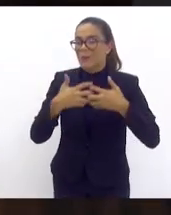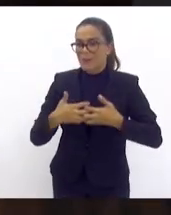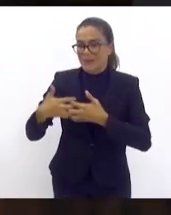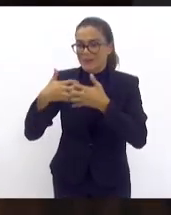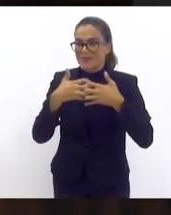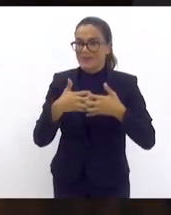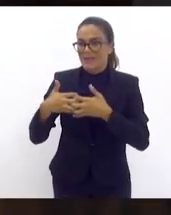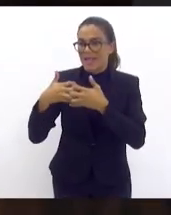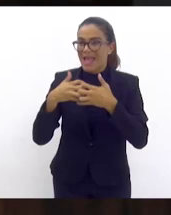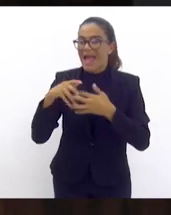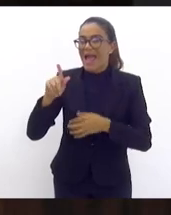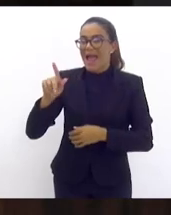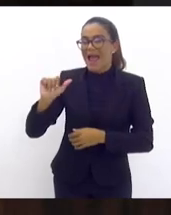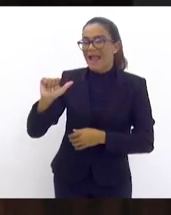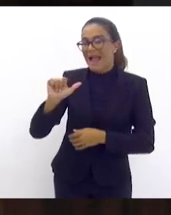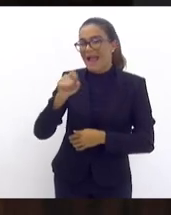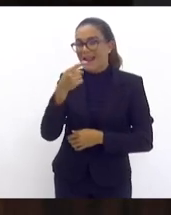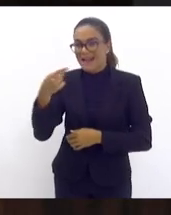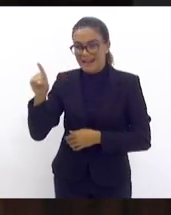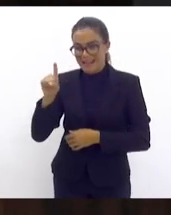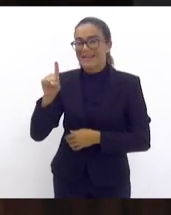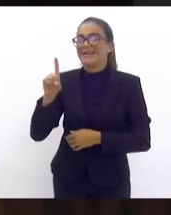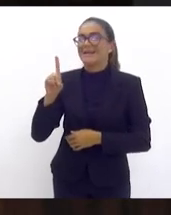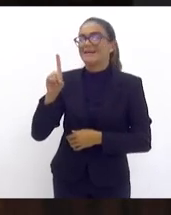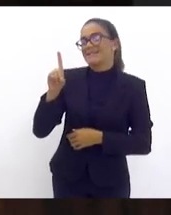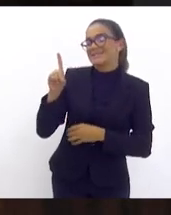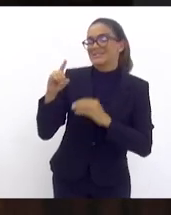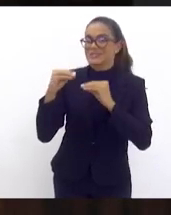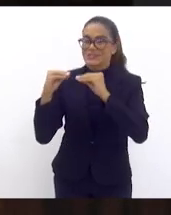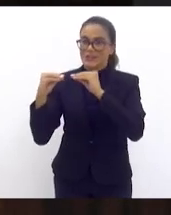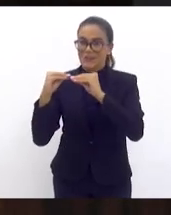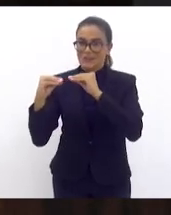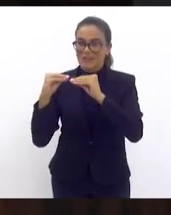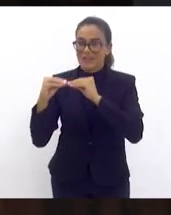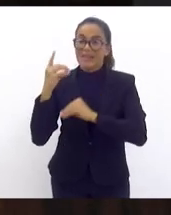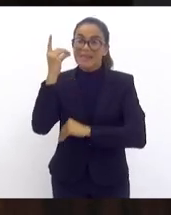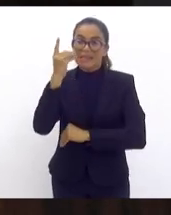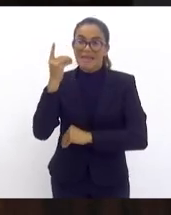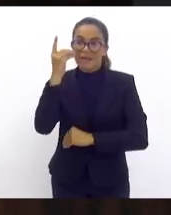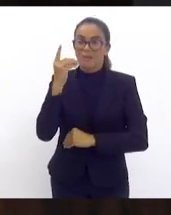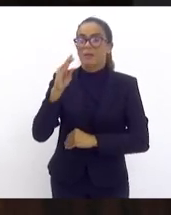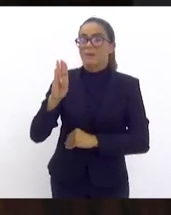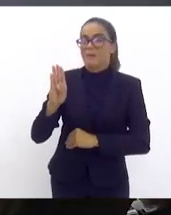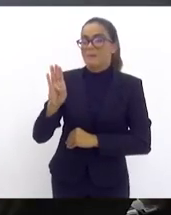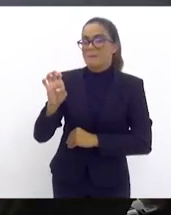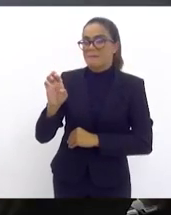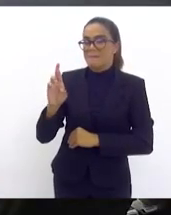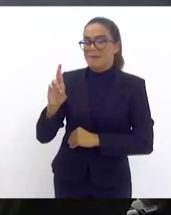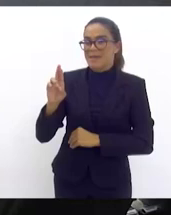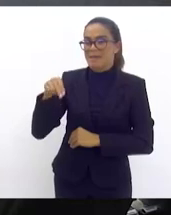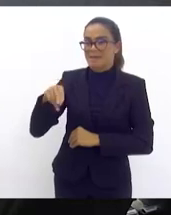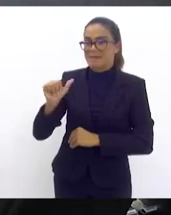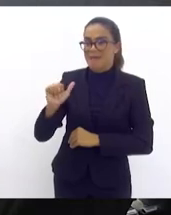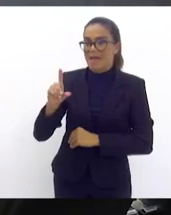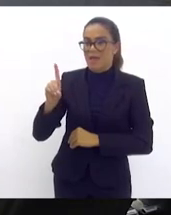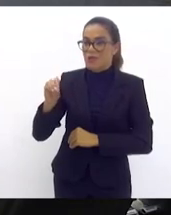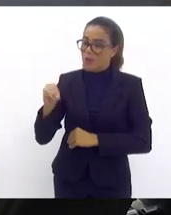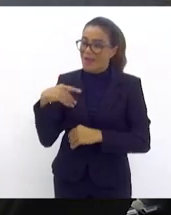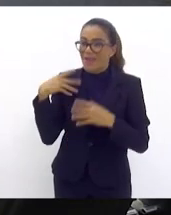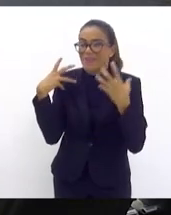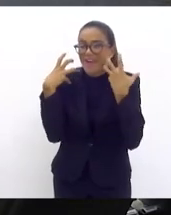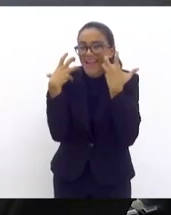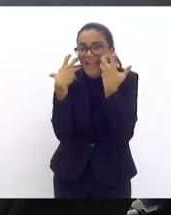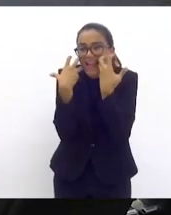galã de novela segundo a deputada Lucinha é o nobre deputado Bernardo Rossi assim eu vou ficar vermelho